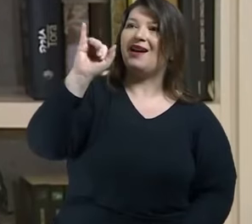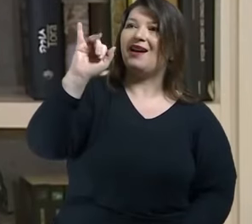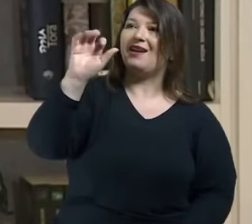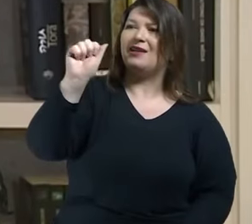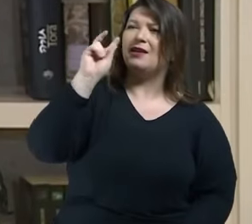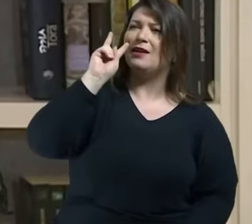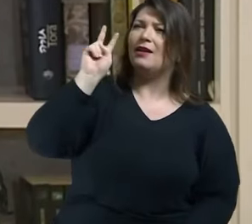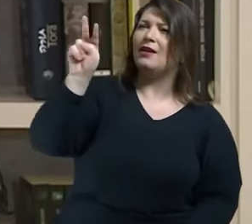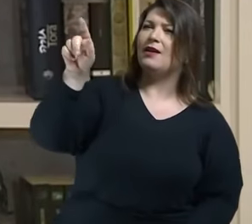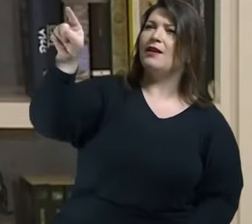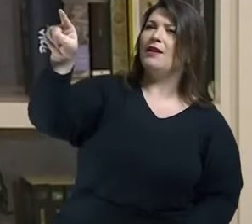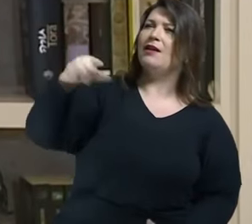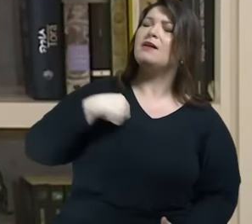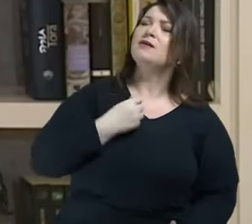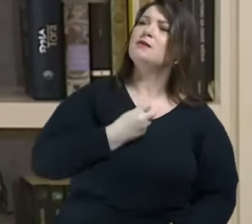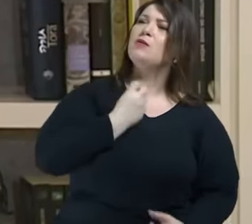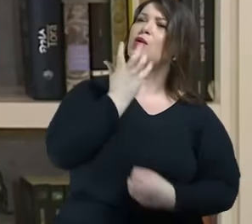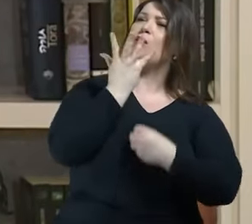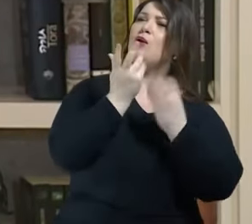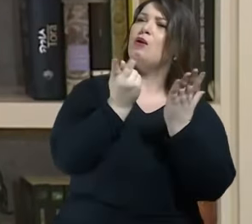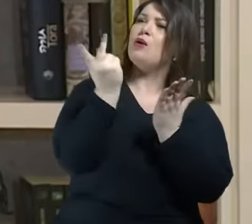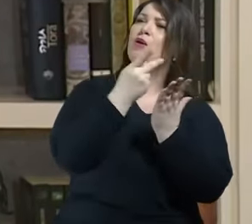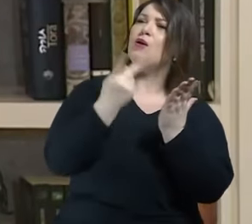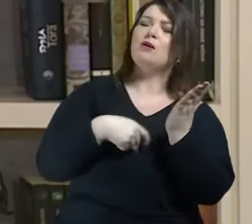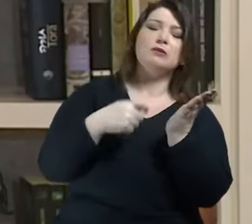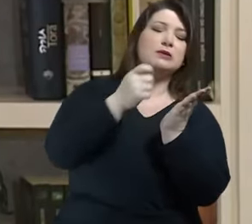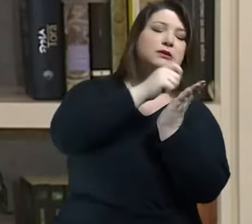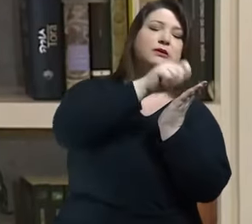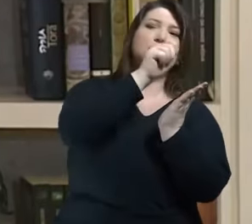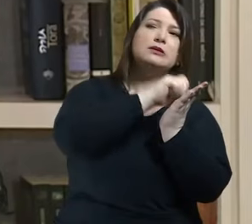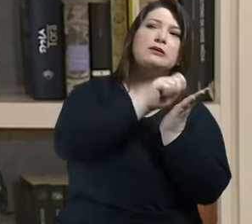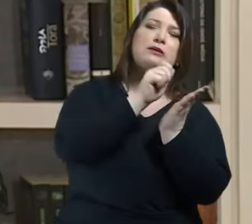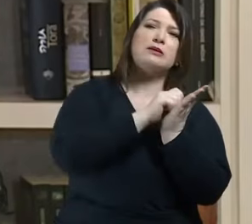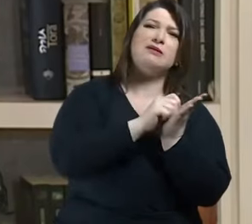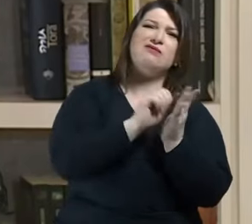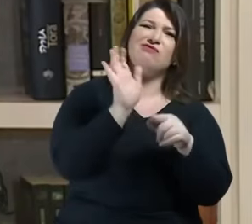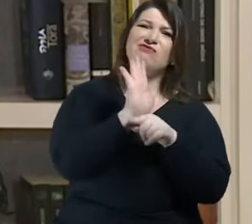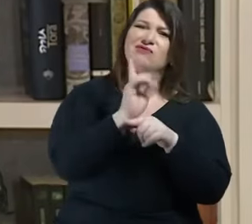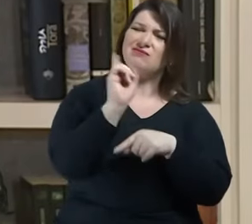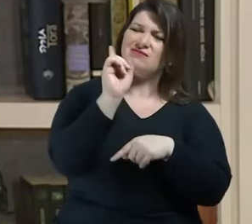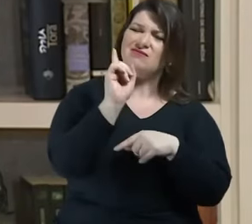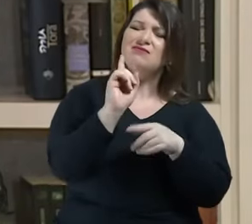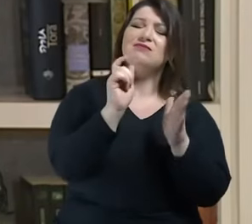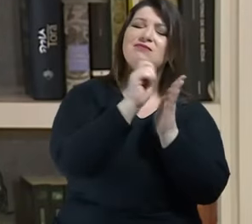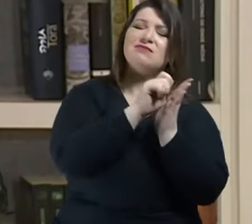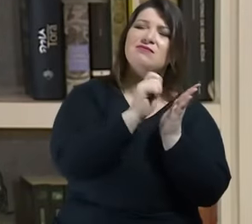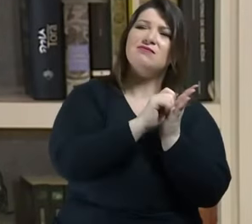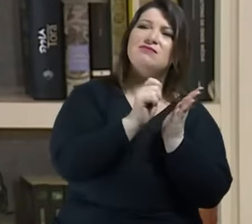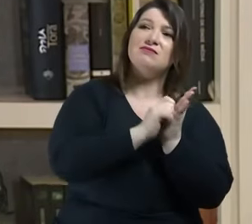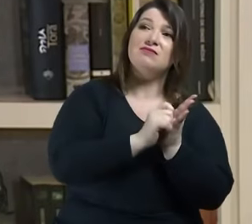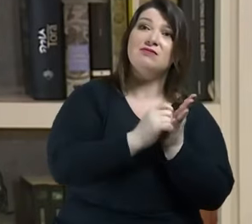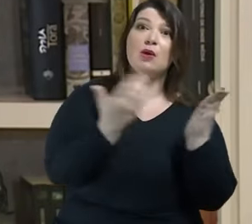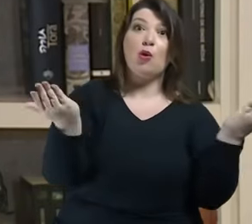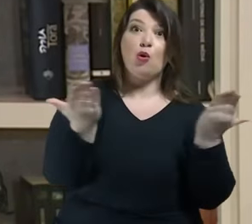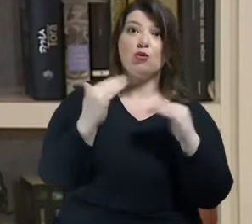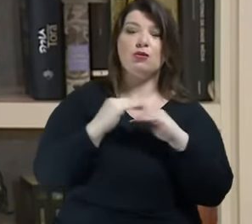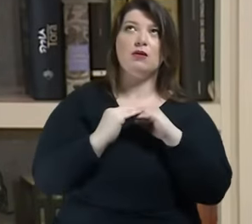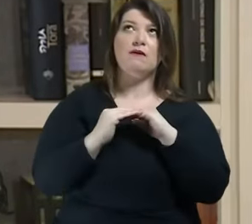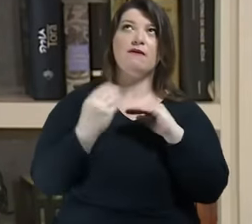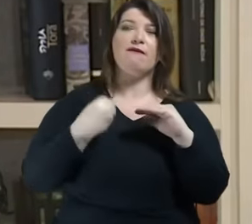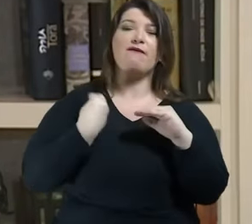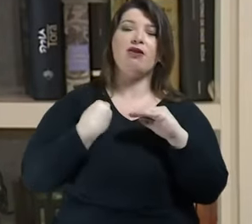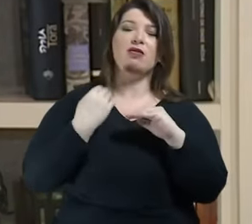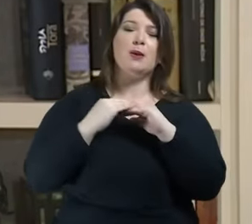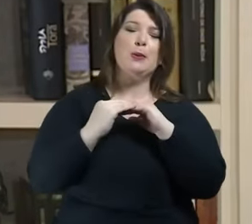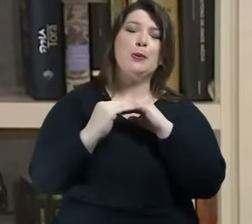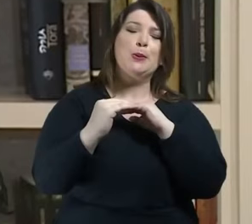muitos vídeos mas com o mundo interno hoje a monotonia nos assusta entre um Fernando